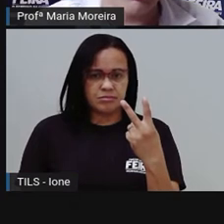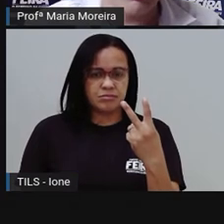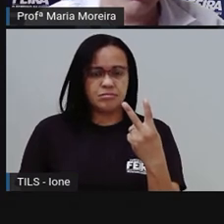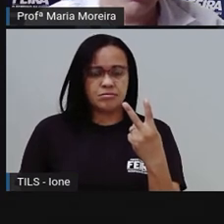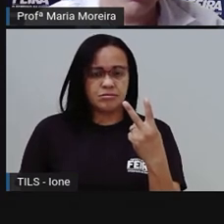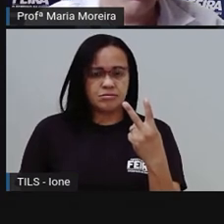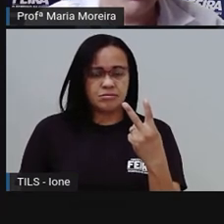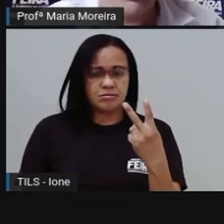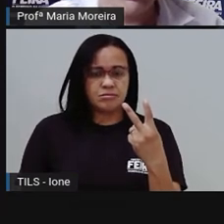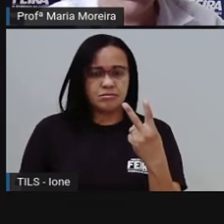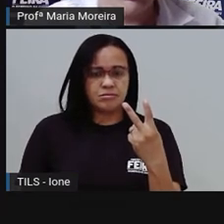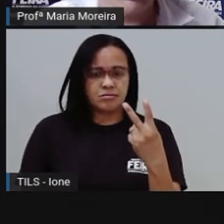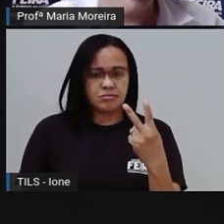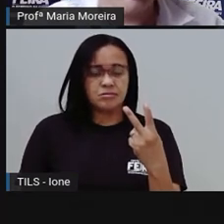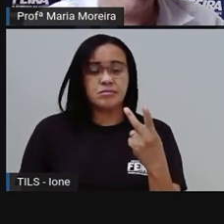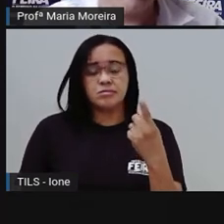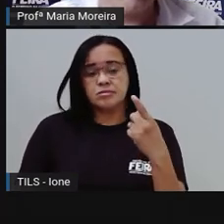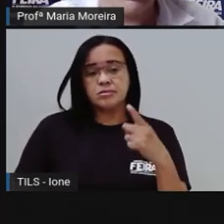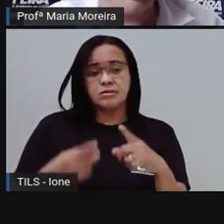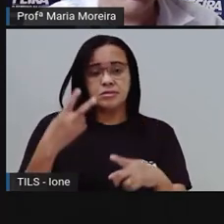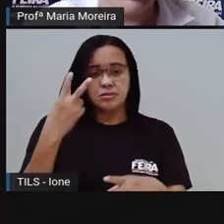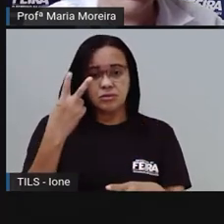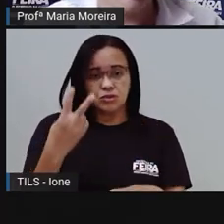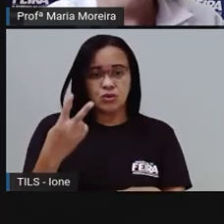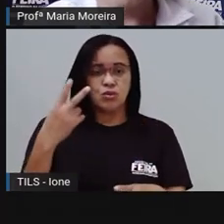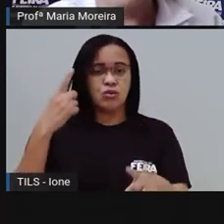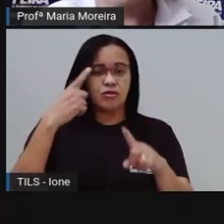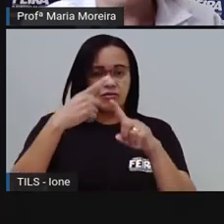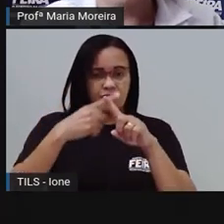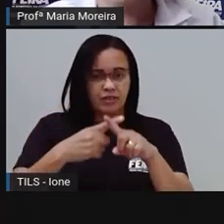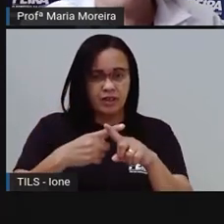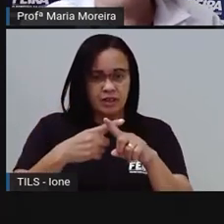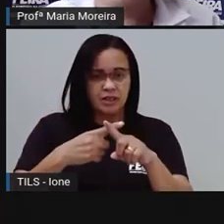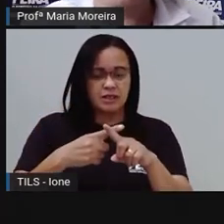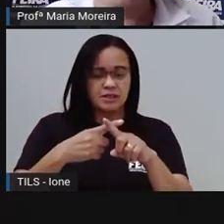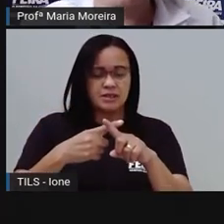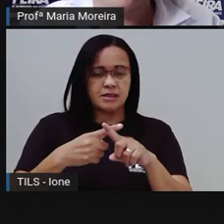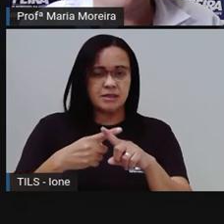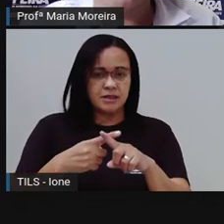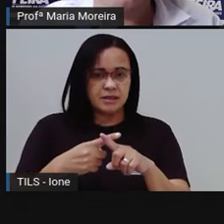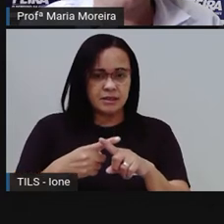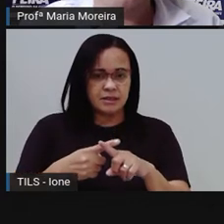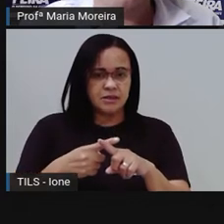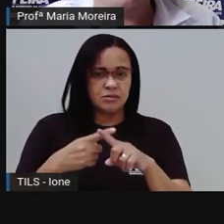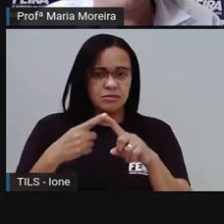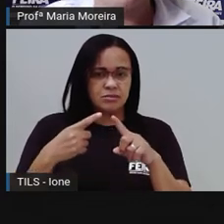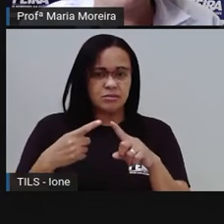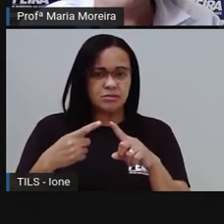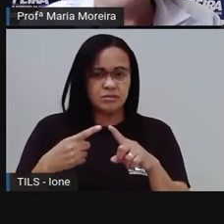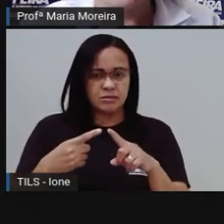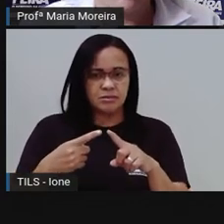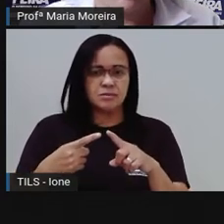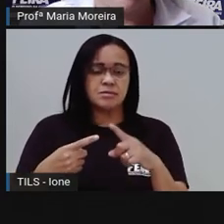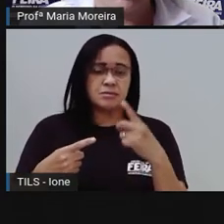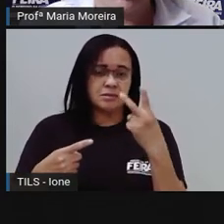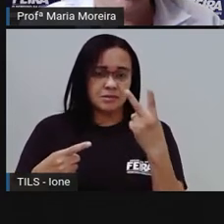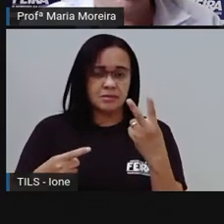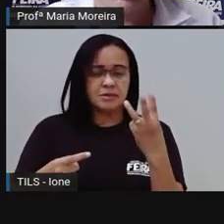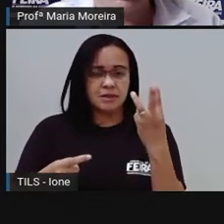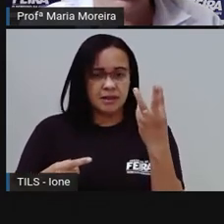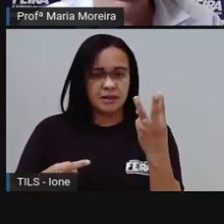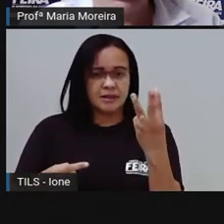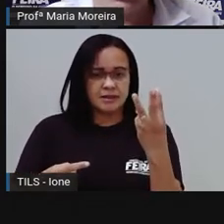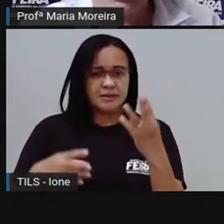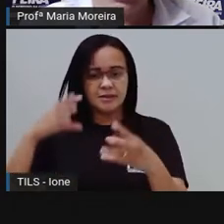venho aqui e coloco, ó. Dois vezes quantos? Quantos carrinhos eu tenho dentro de cada grupo? Um, dois, três, ó.